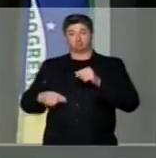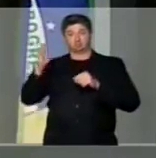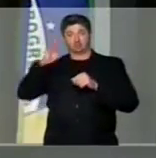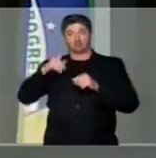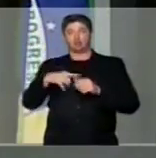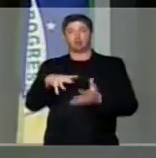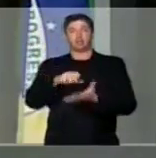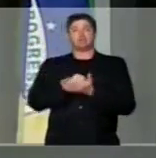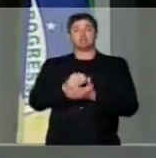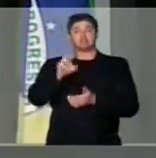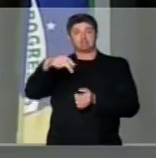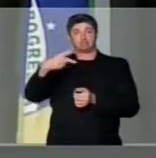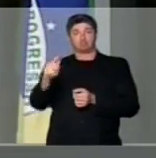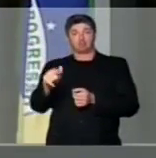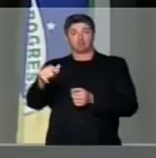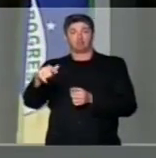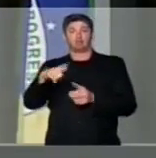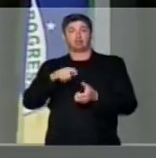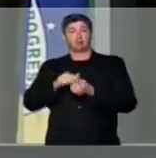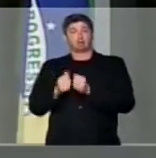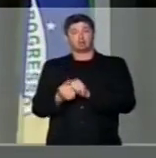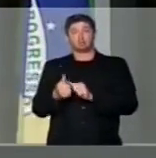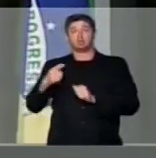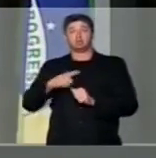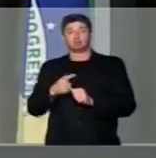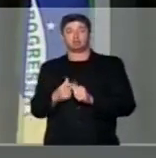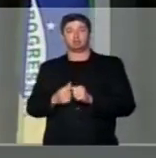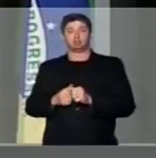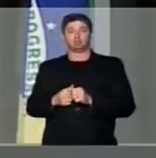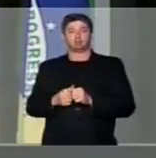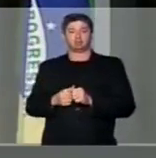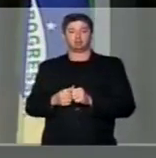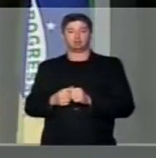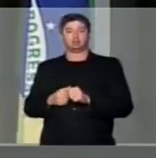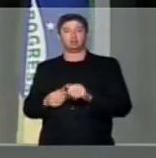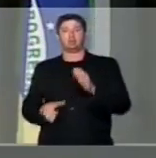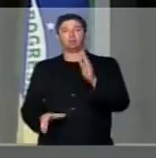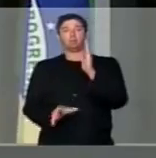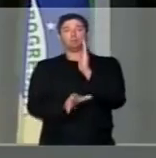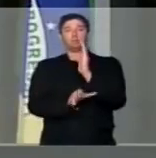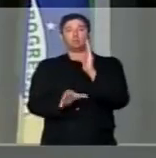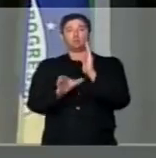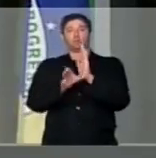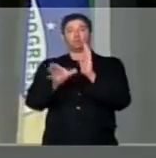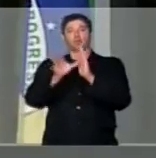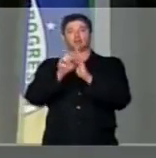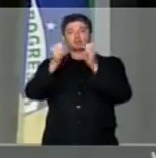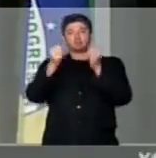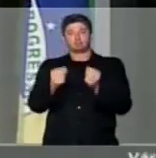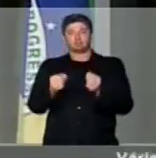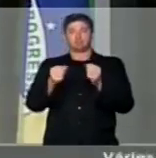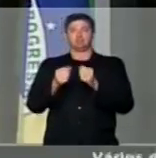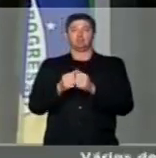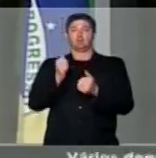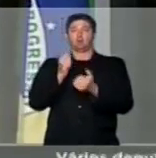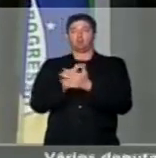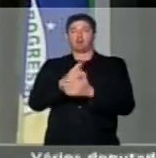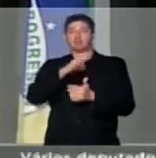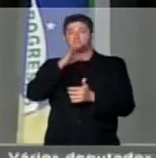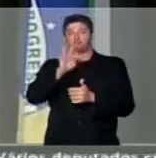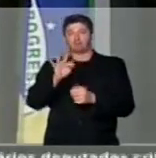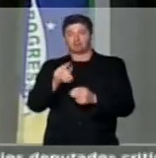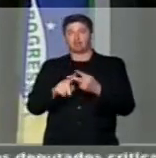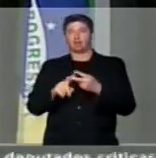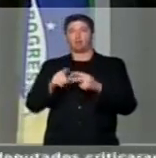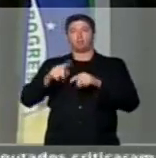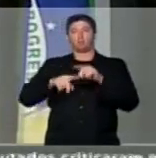já tipo CNPq ajustado. O pesquisador entra na burocracia, da alfândega, da receita e